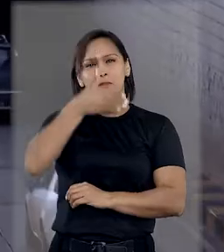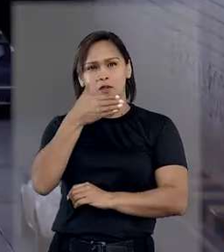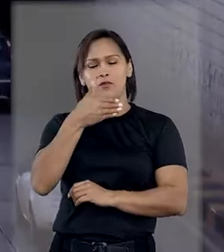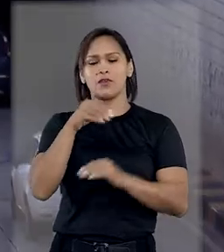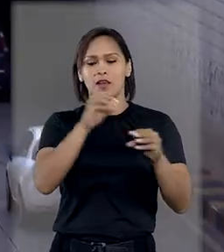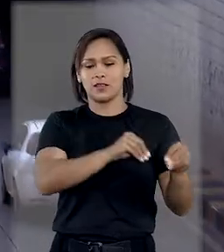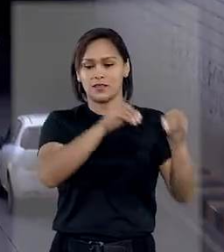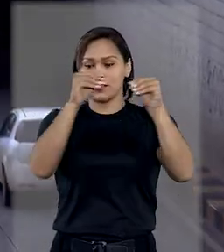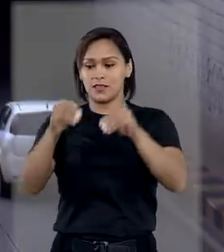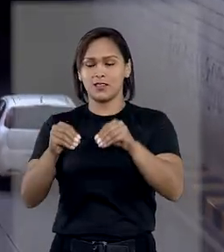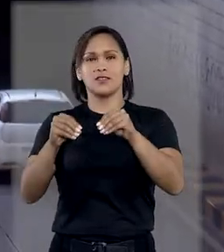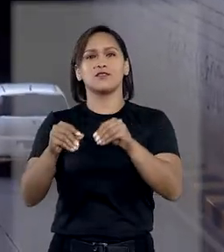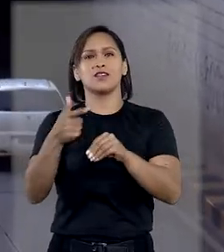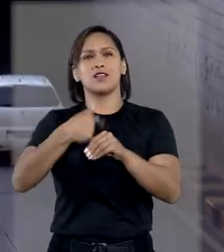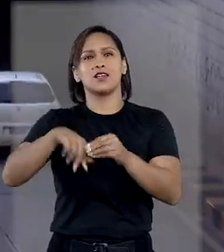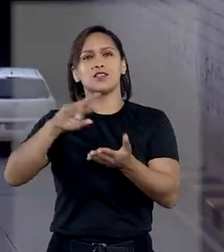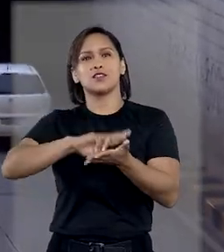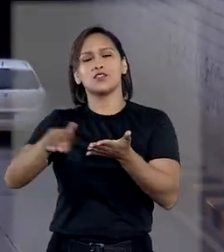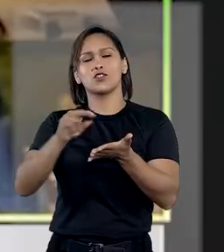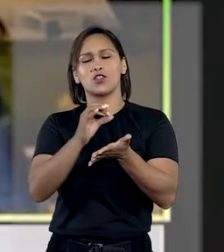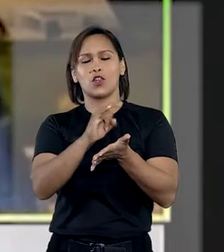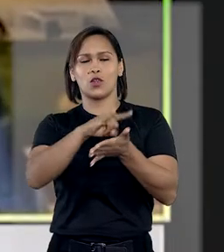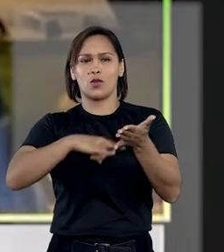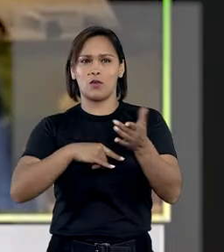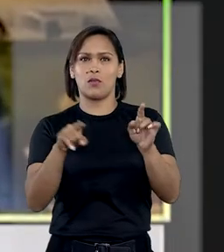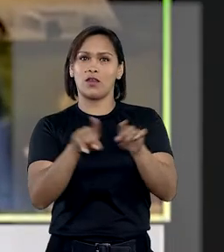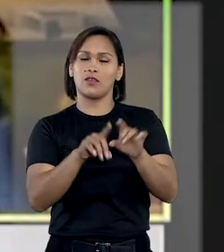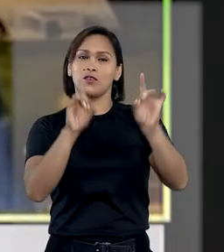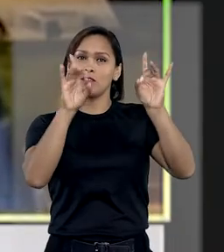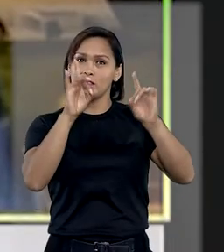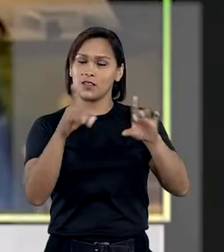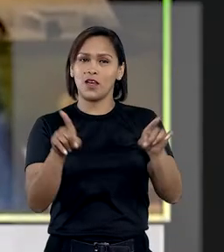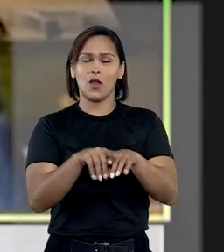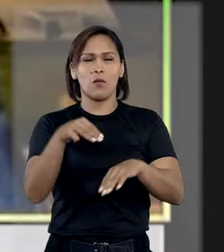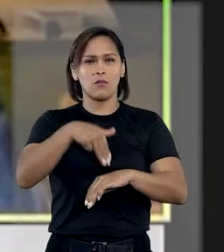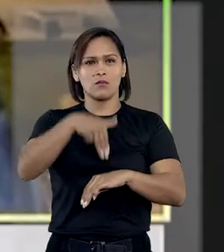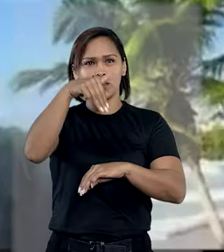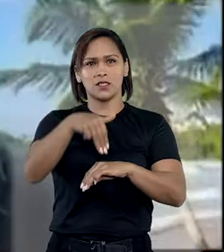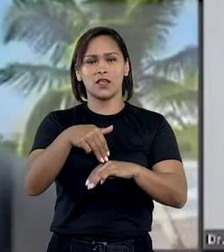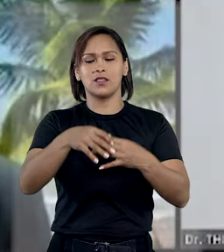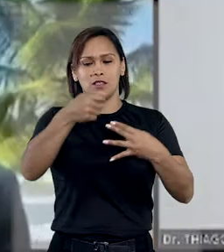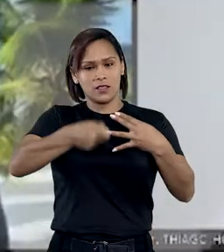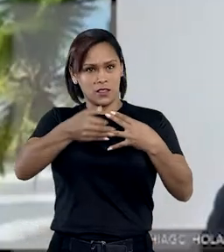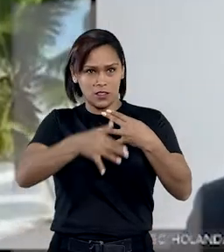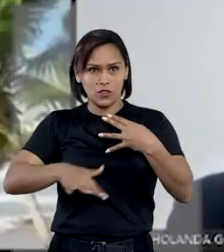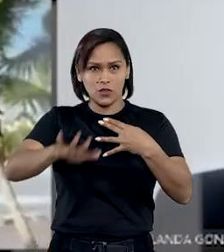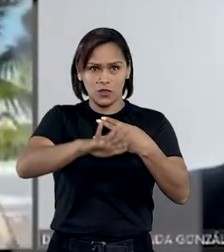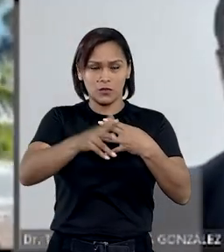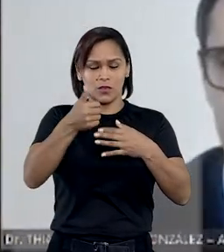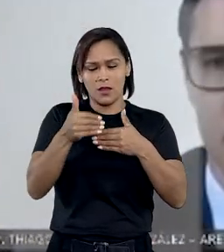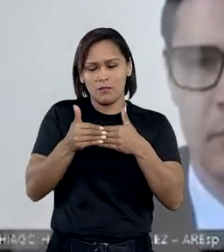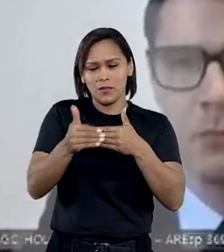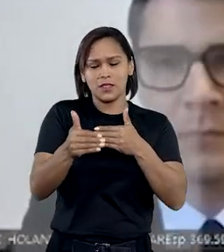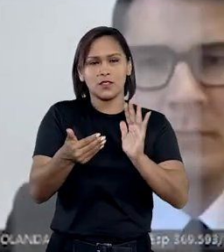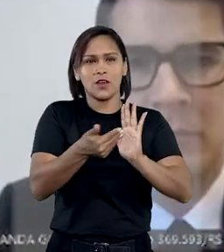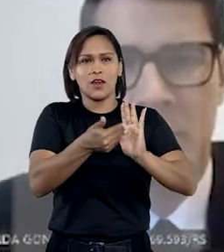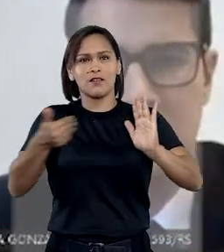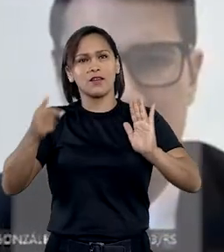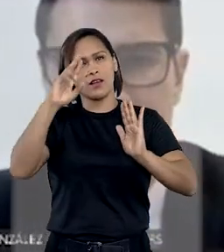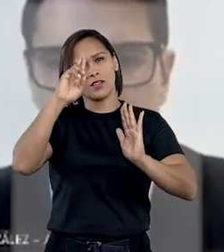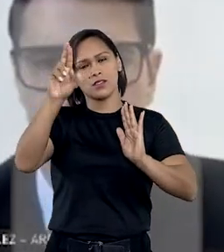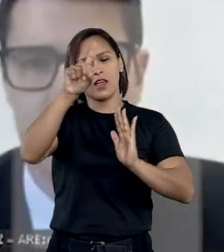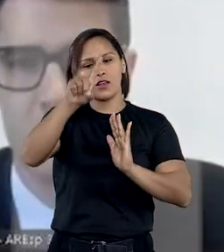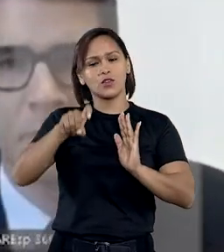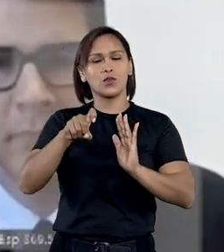comprovada a transferência de propriedade. Entretanto, destacou o magistrado, que a jurisprudência atual passou a